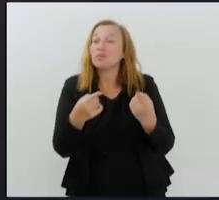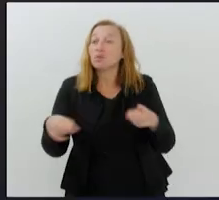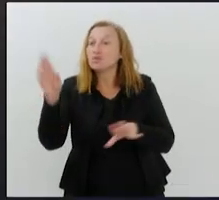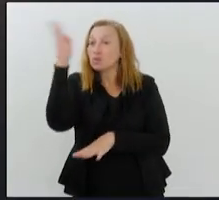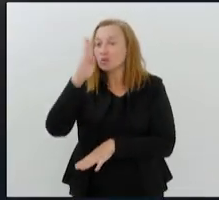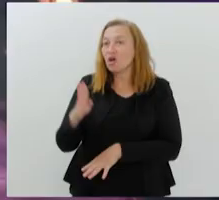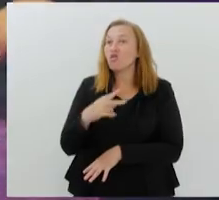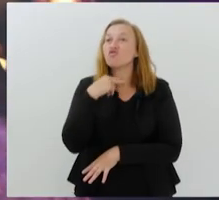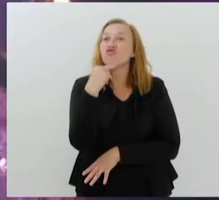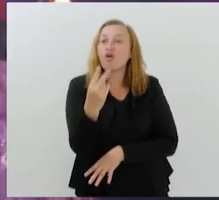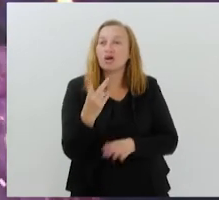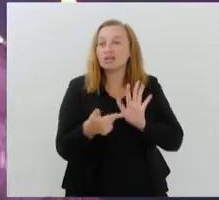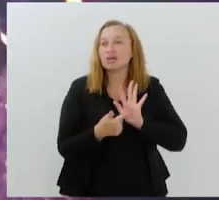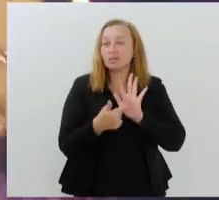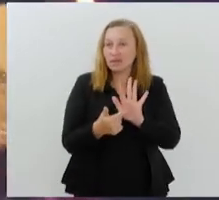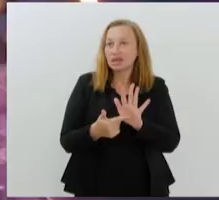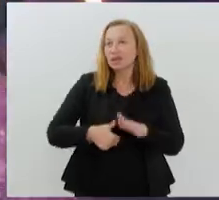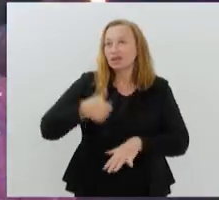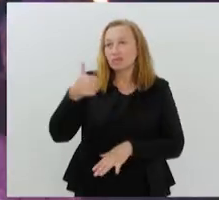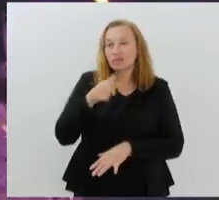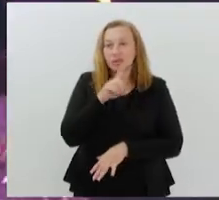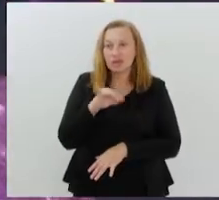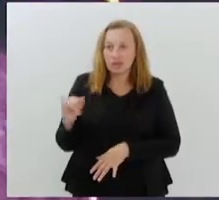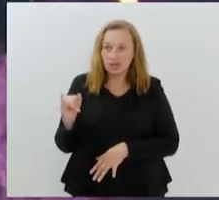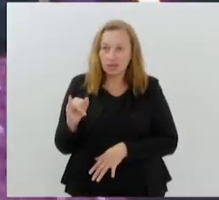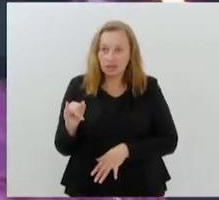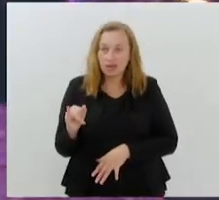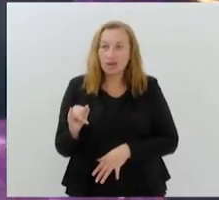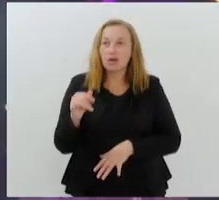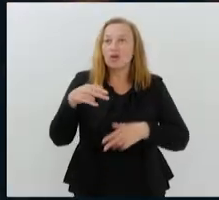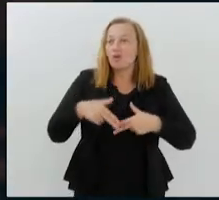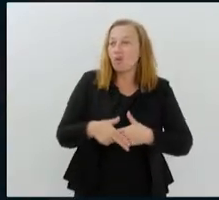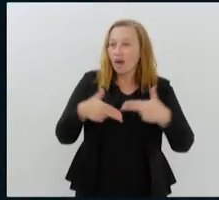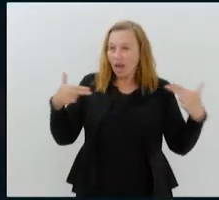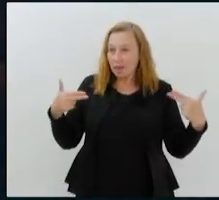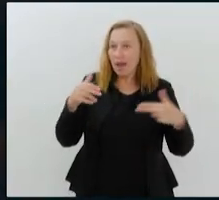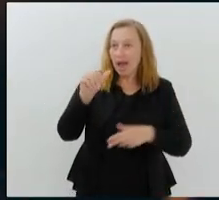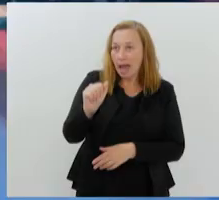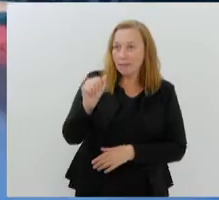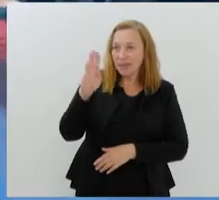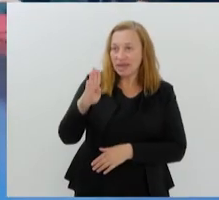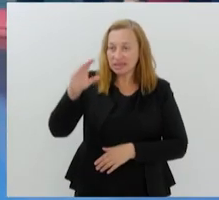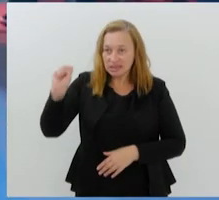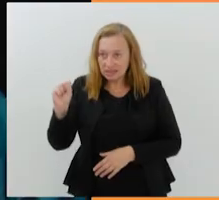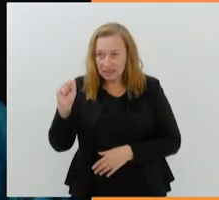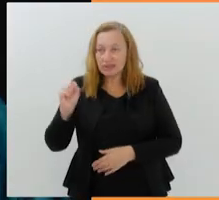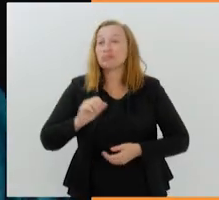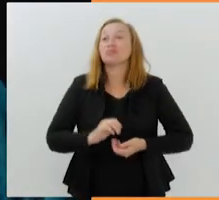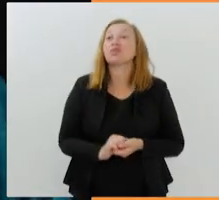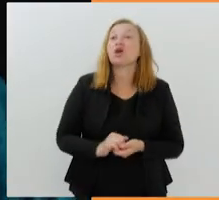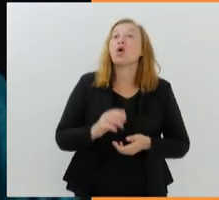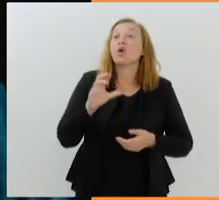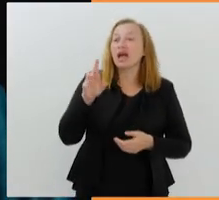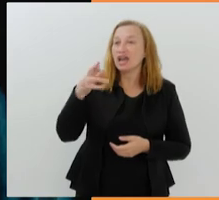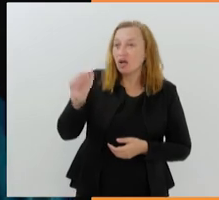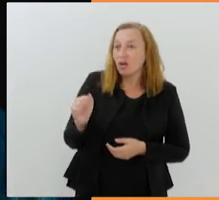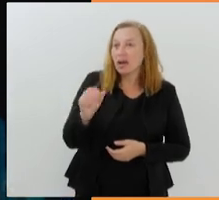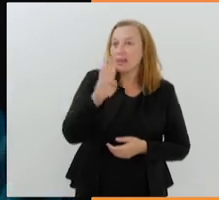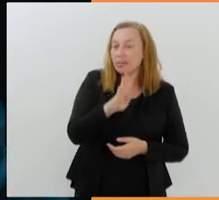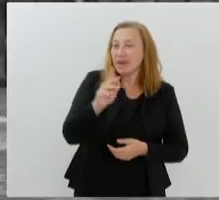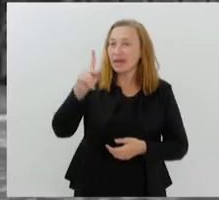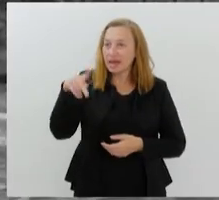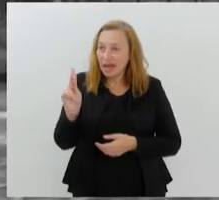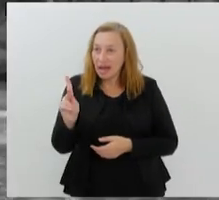o Vozes apresenta no primeiro dia o rapper mineiro FBC, com a banda Black Hill, o carioca BK com